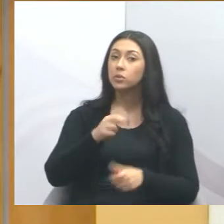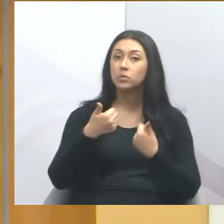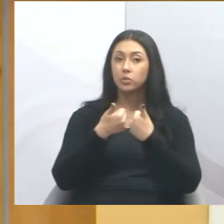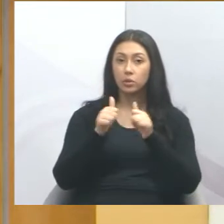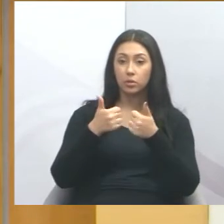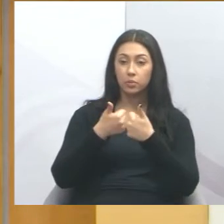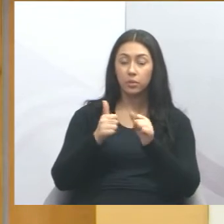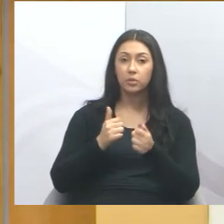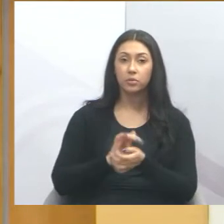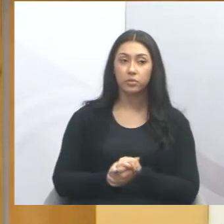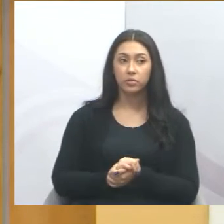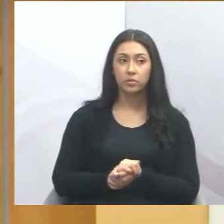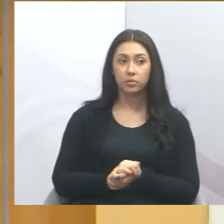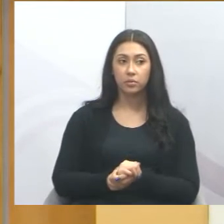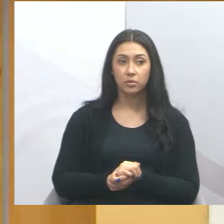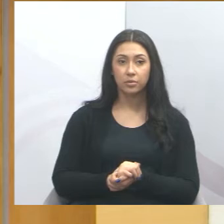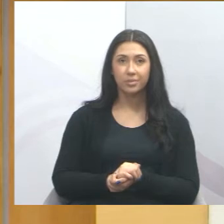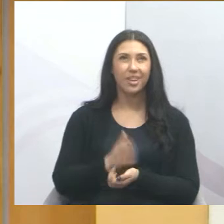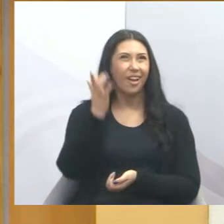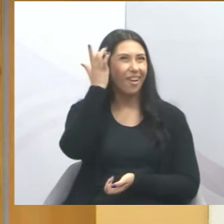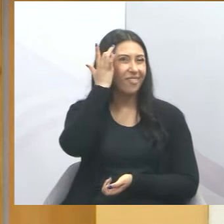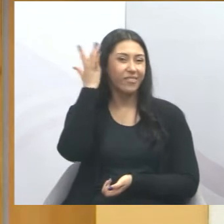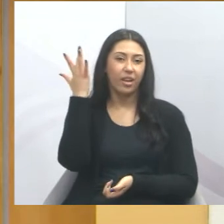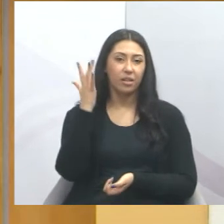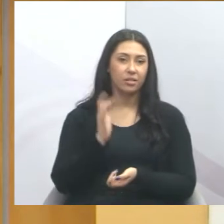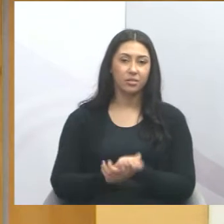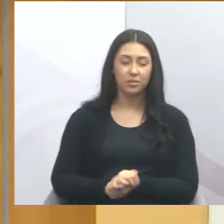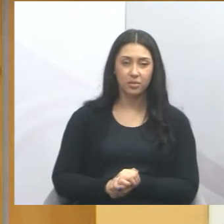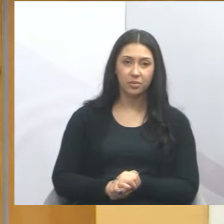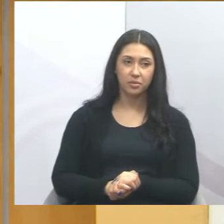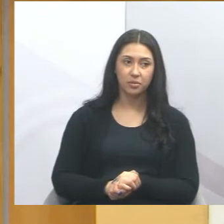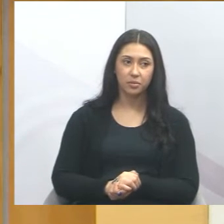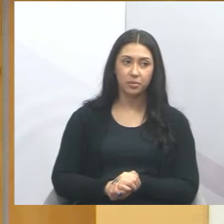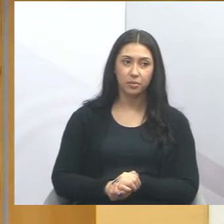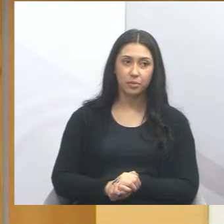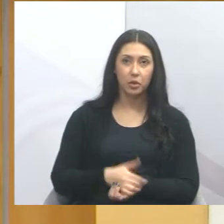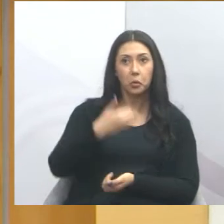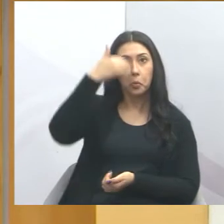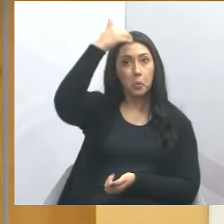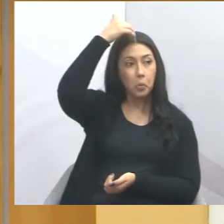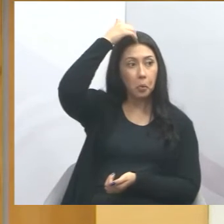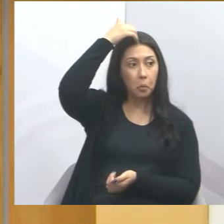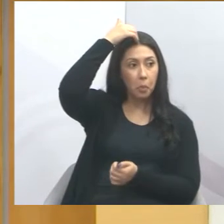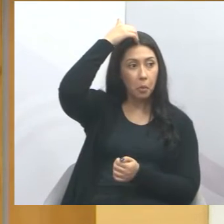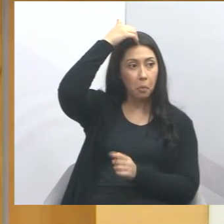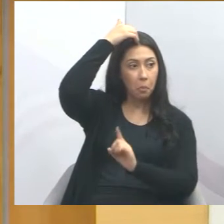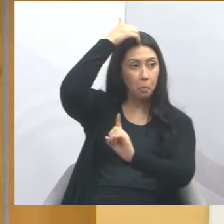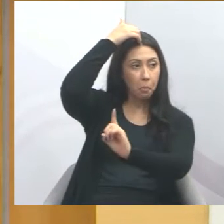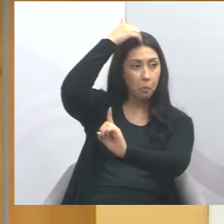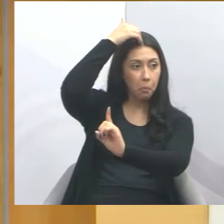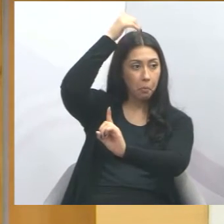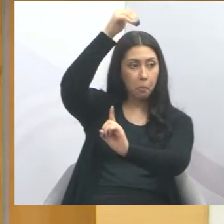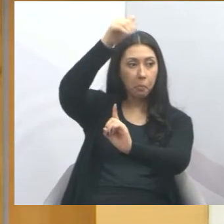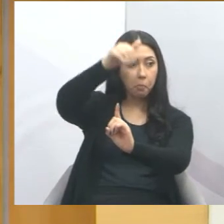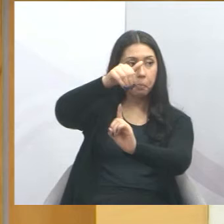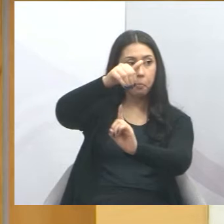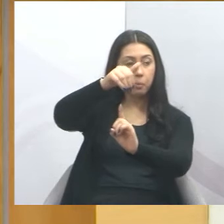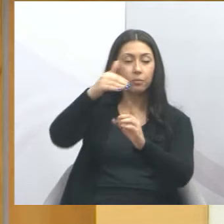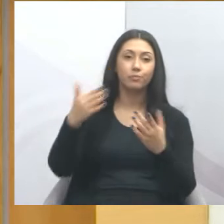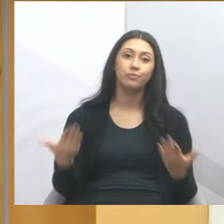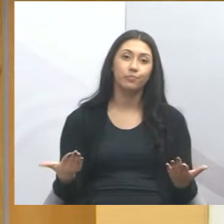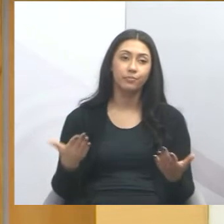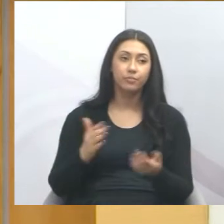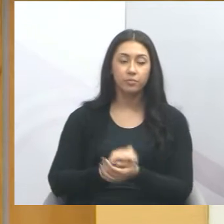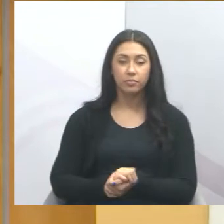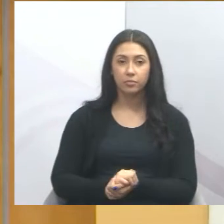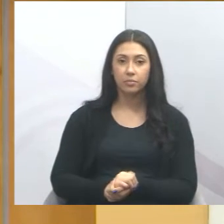coletivo. Ora, é muito fácil, colocar a culpa na empresa de ônibus. Ora, quem